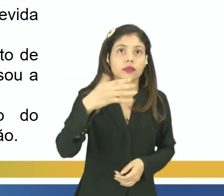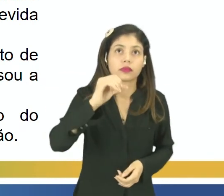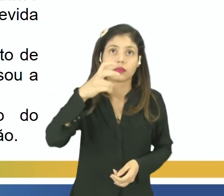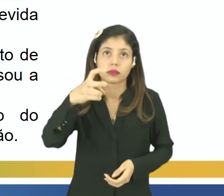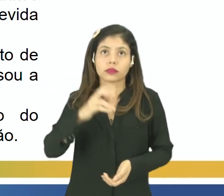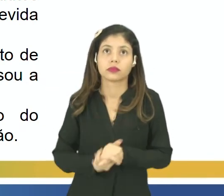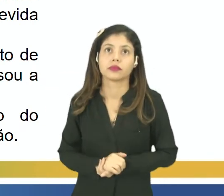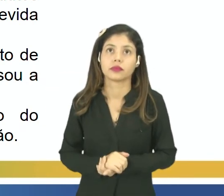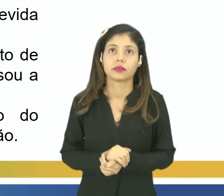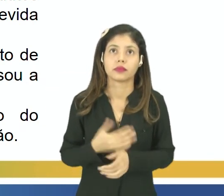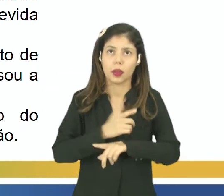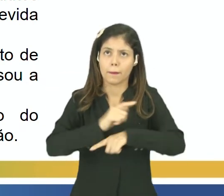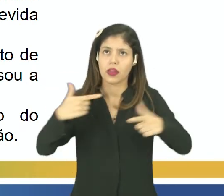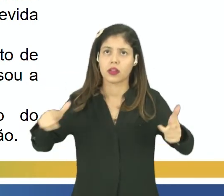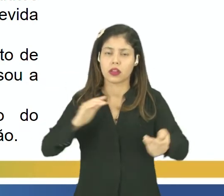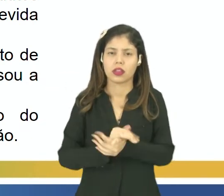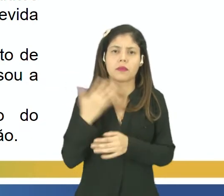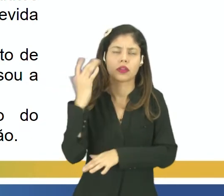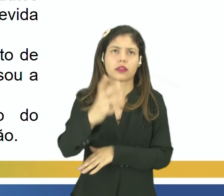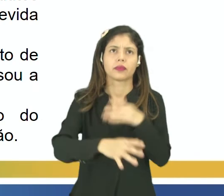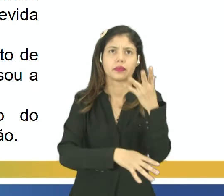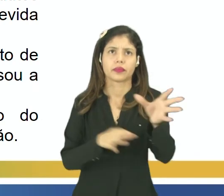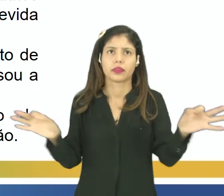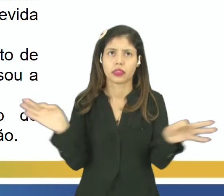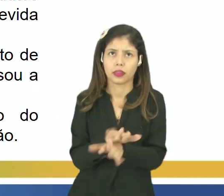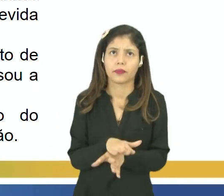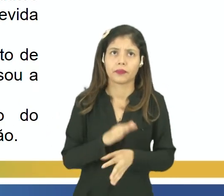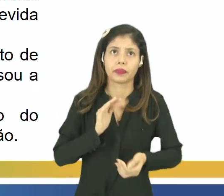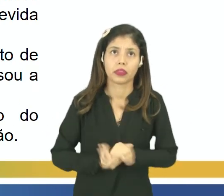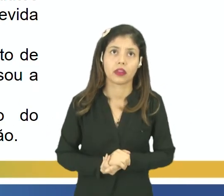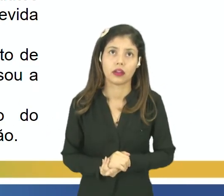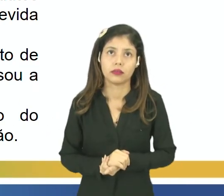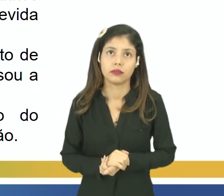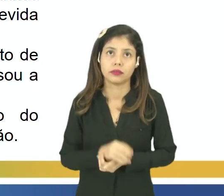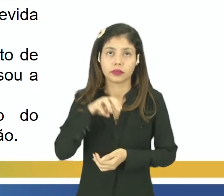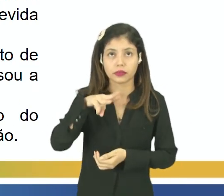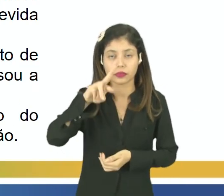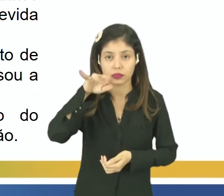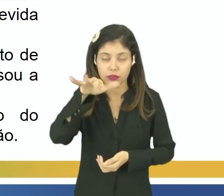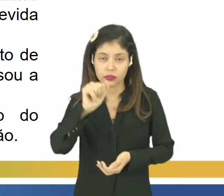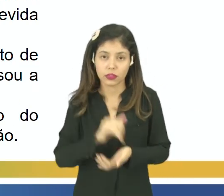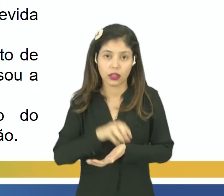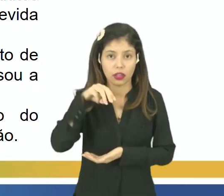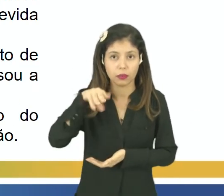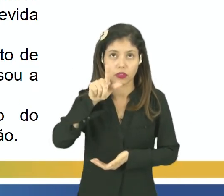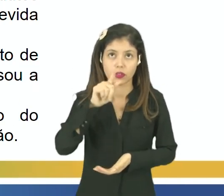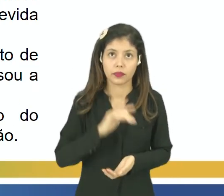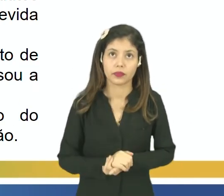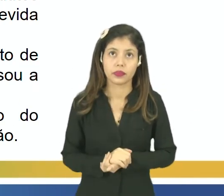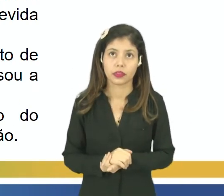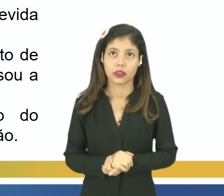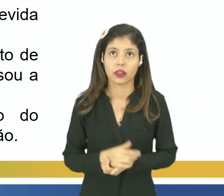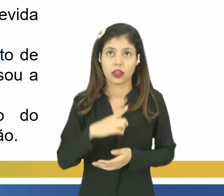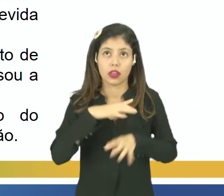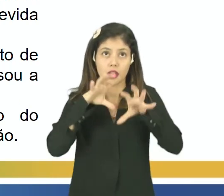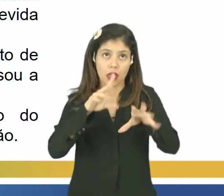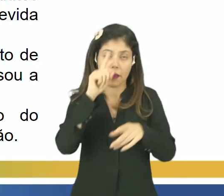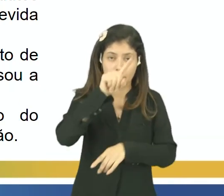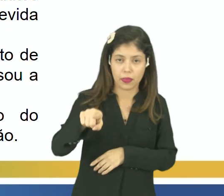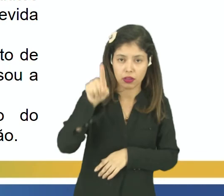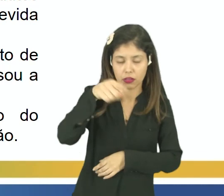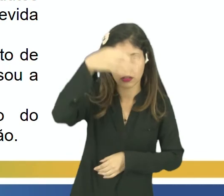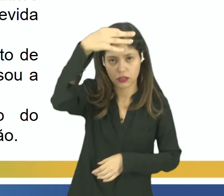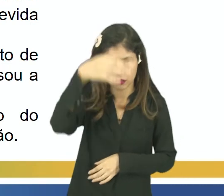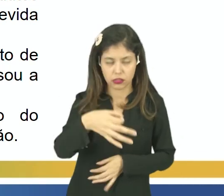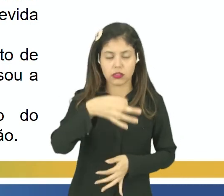2015, ocorreu um dos maiores desastres ambientais do nosso país, o acidente Mariana lá em Minas Gerais. Sobre esse acidente,